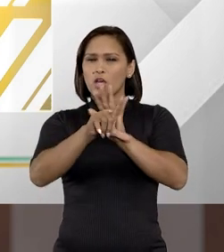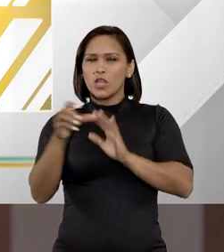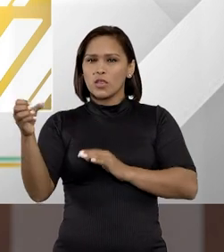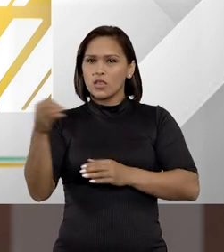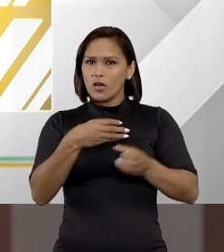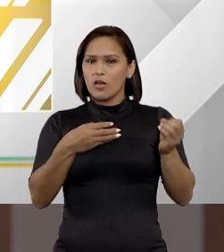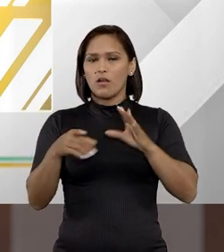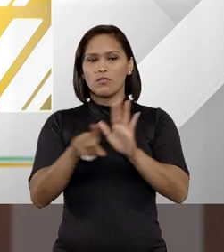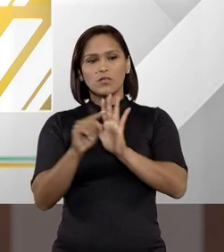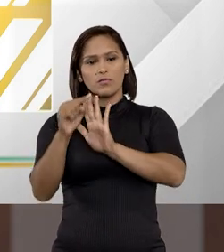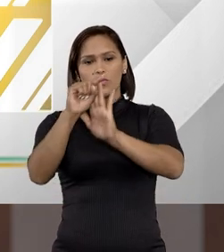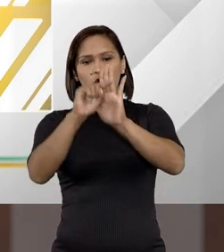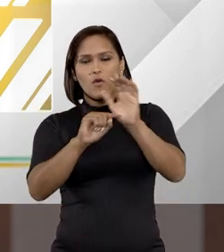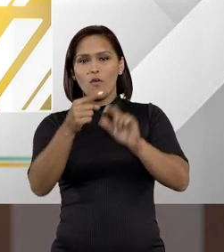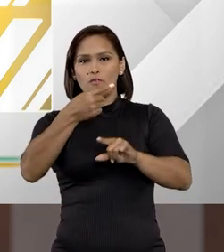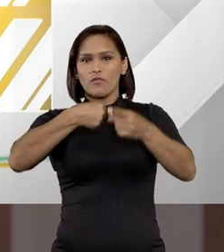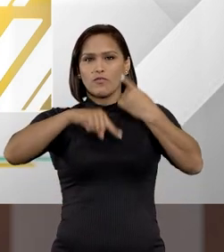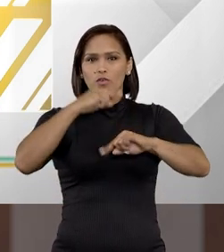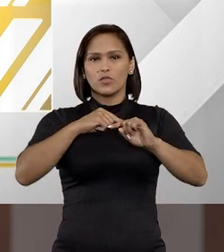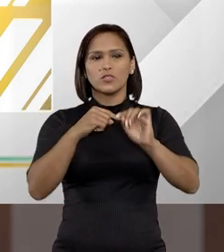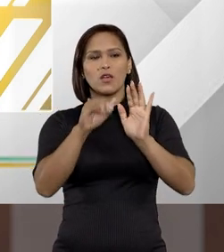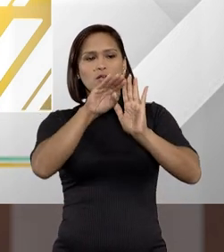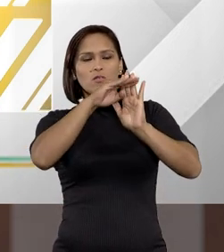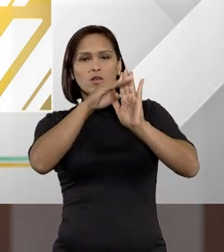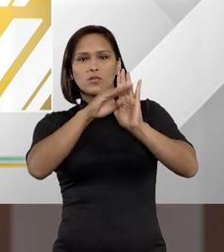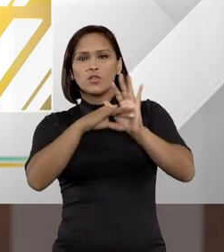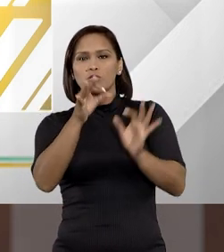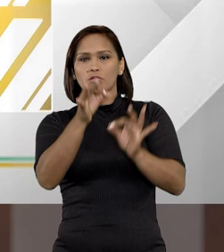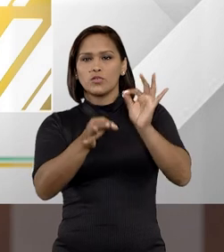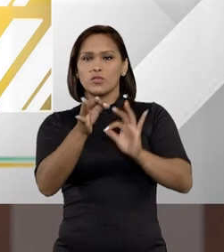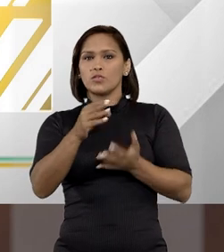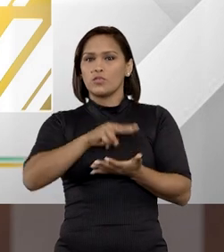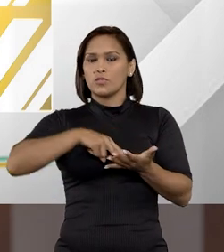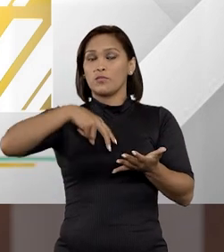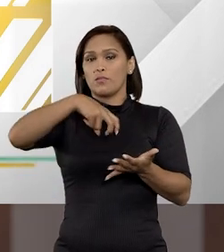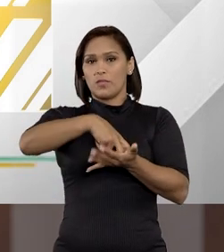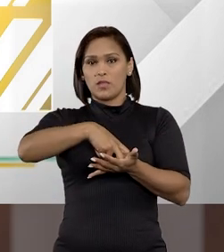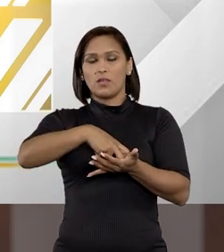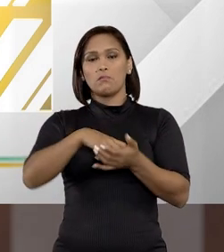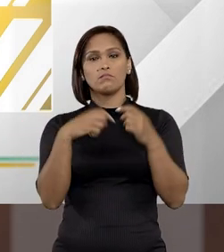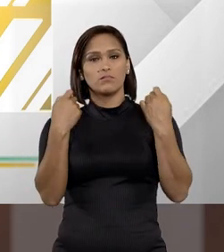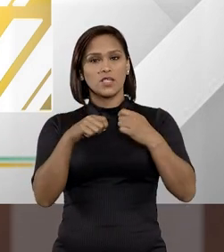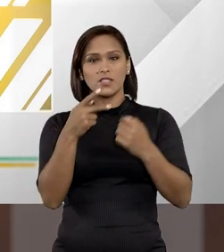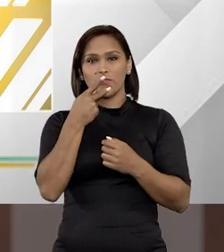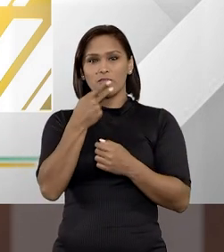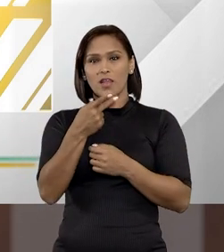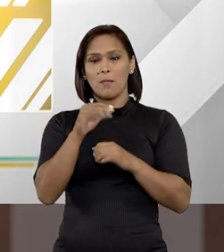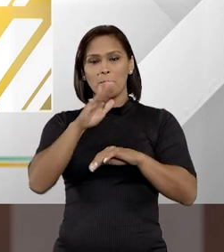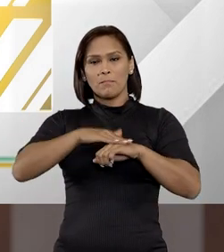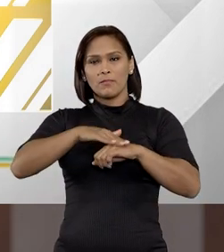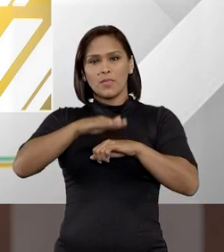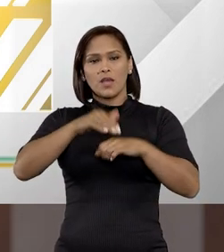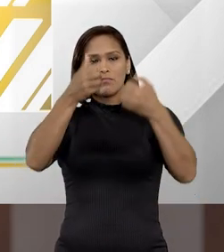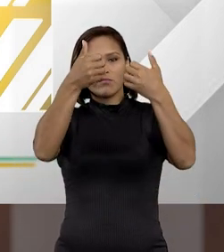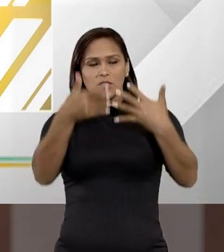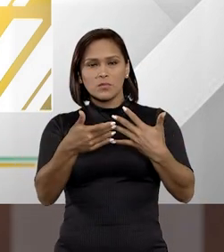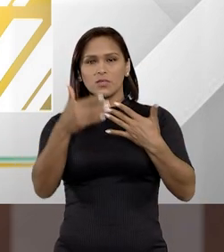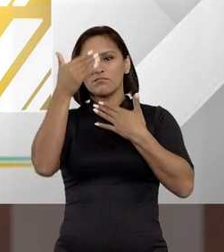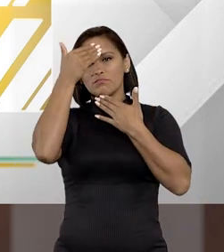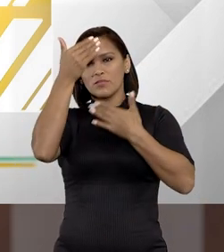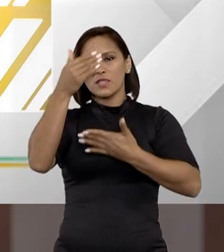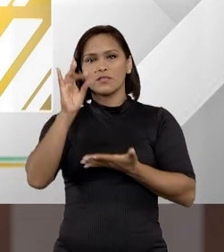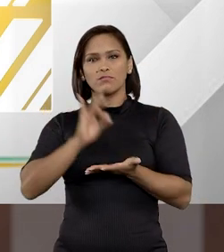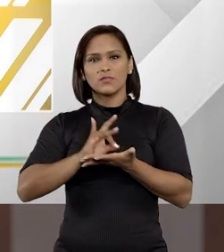legislação nova que está trazendo uma revolução aí no tratamento jurídico penal e a gente precisa falar mais sobre ele. Então,